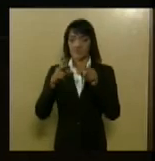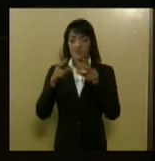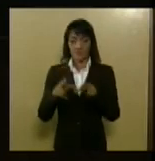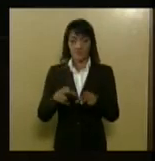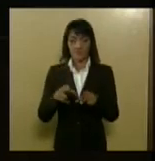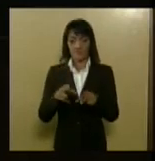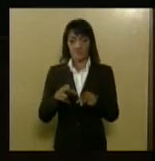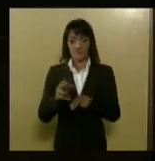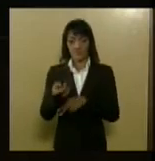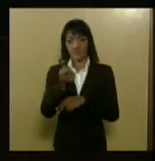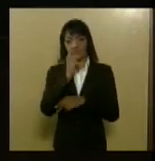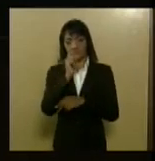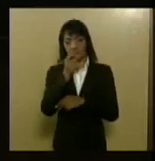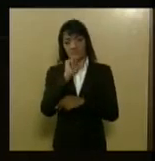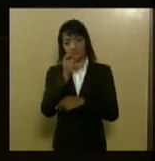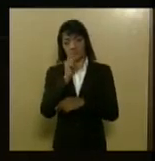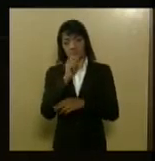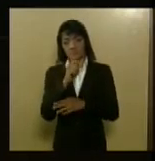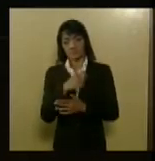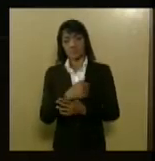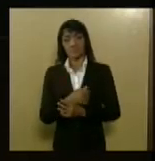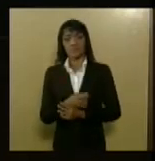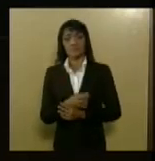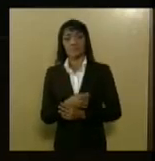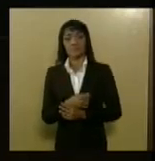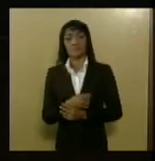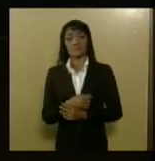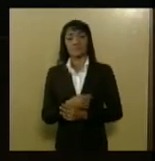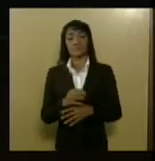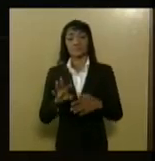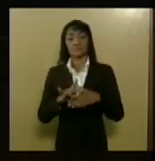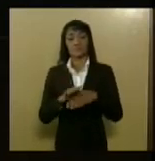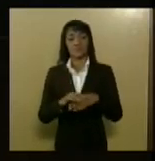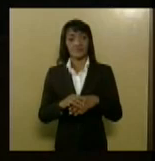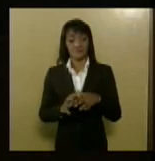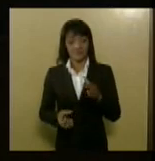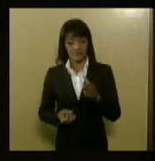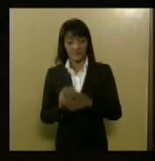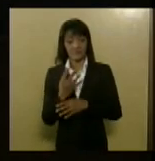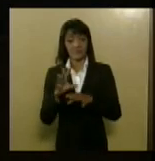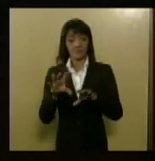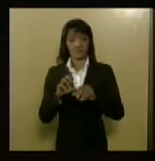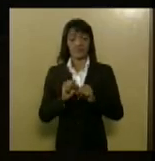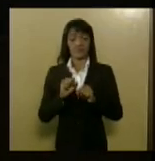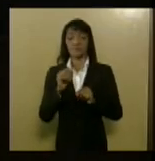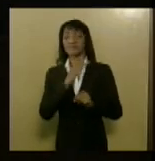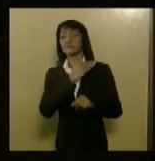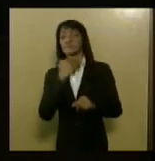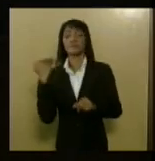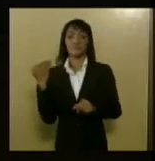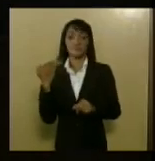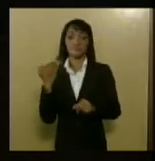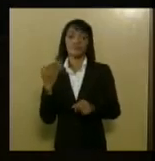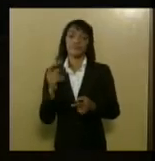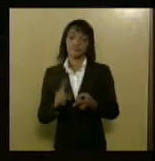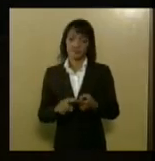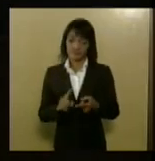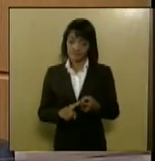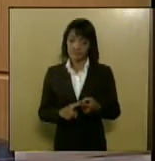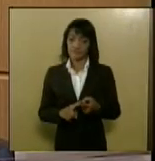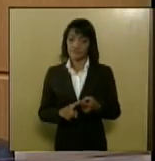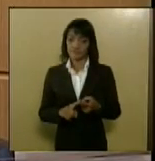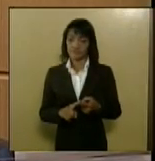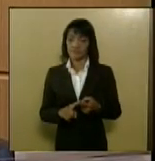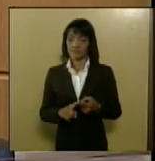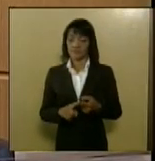ele causa muitas doenças ele mata então é uma preocupação